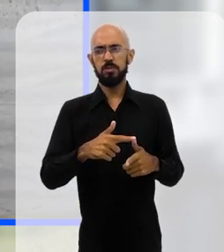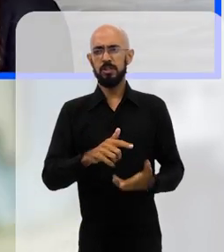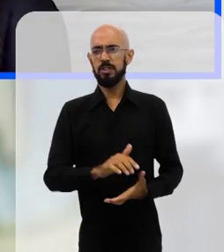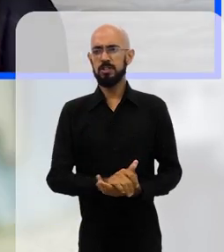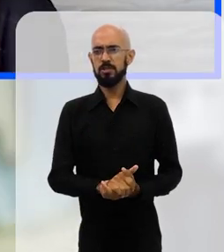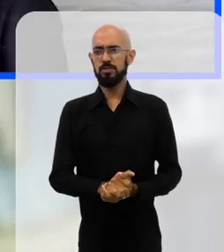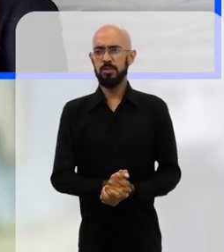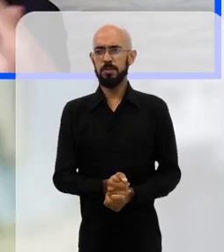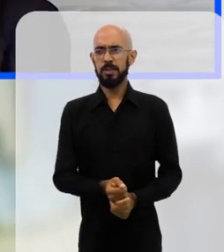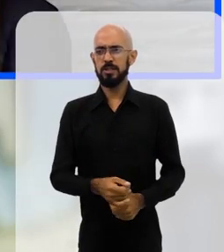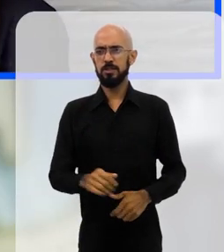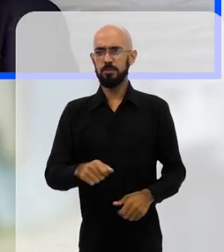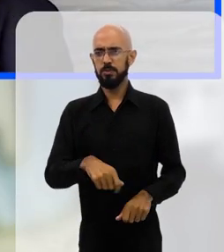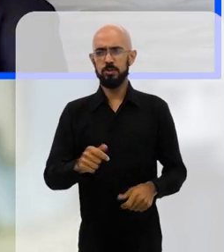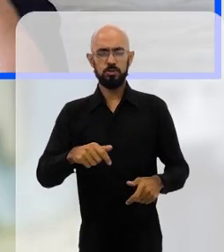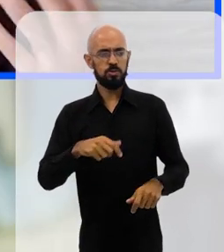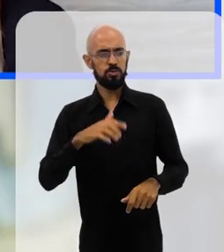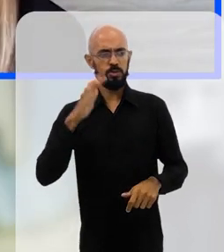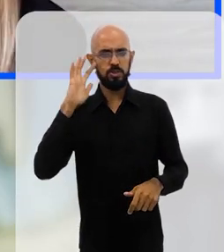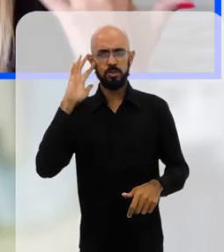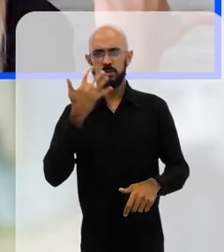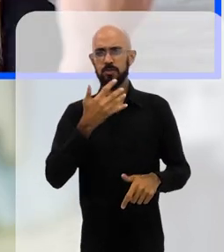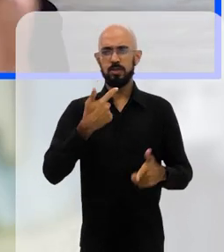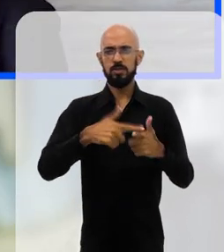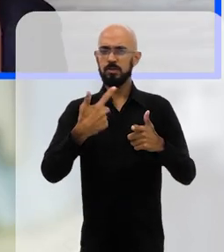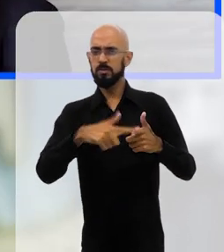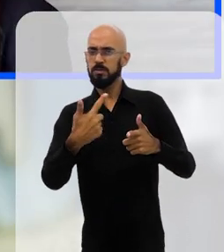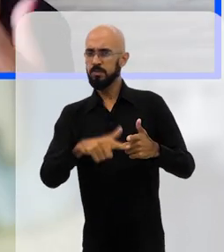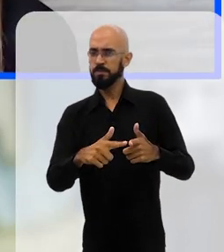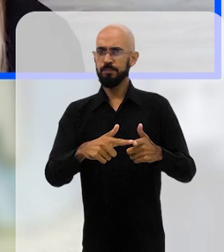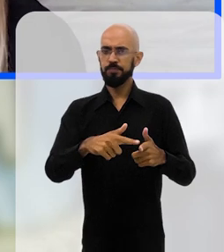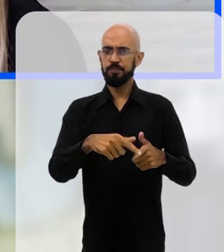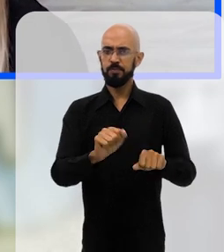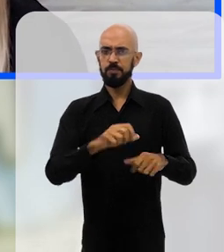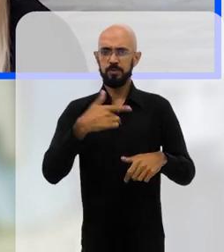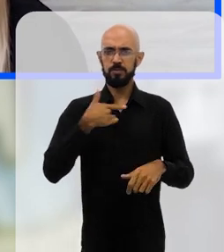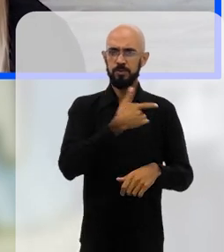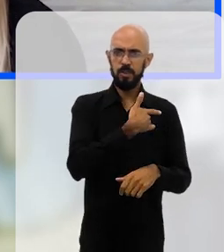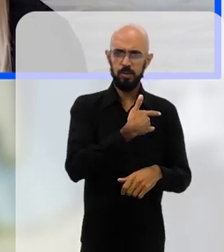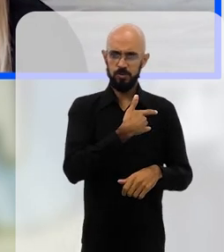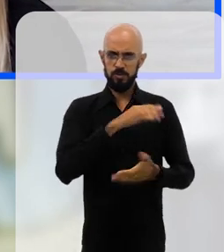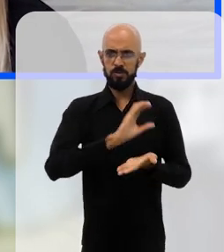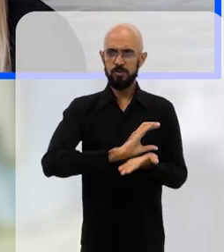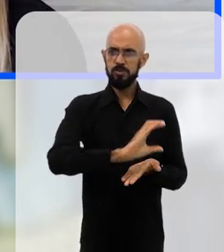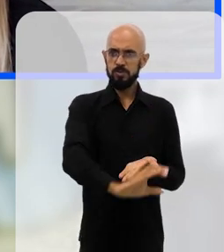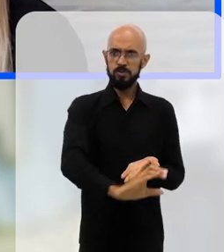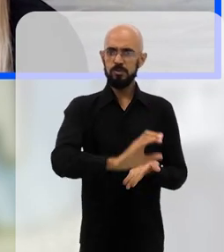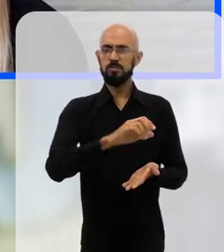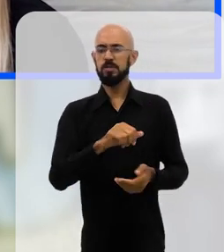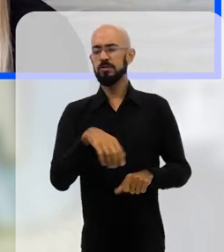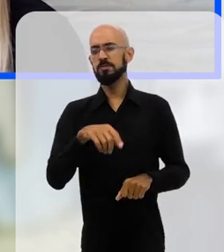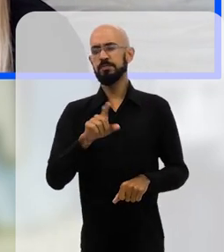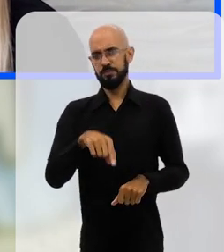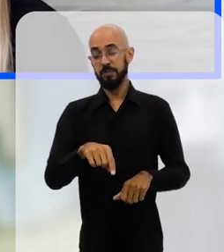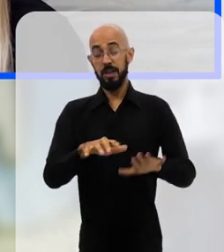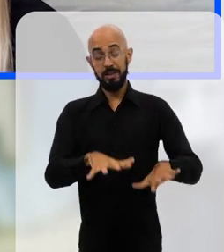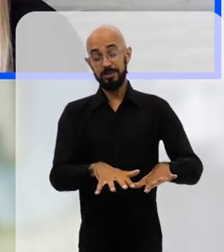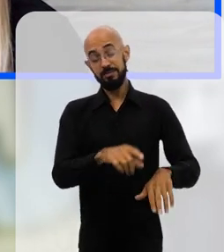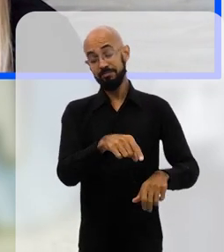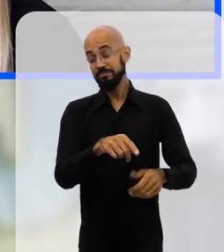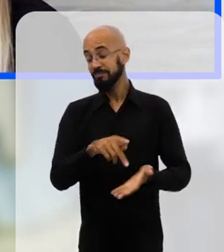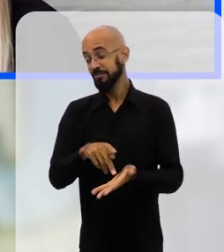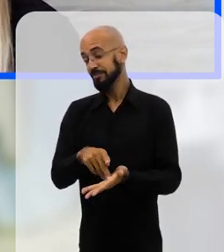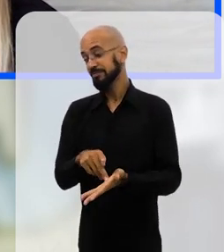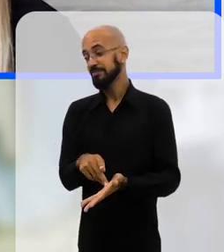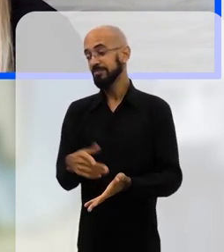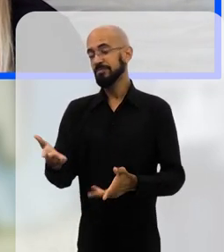problema de investimento tanto em saúde como segurança, enfim, em diversas áreas. Exatamente. A gente fala, por